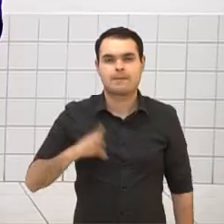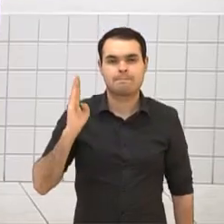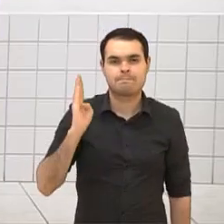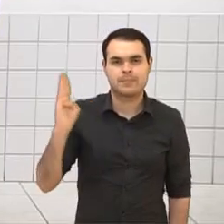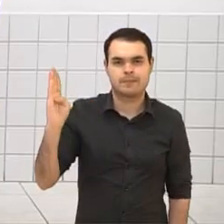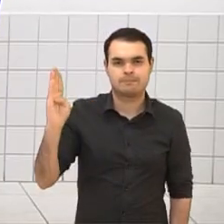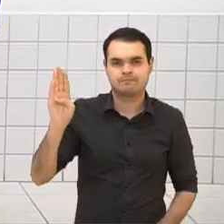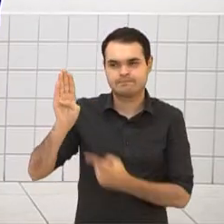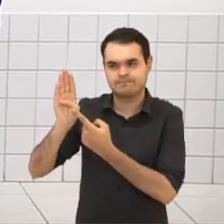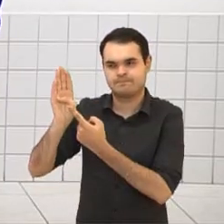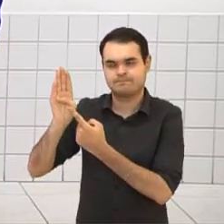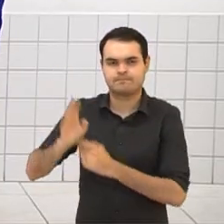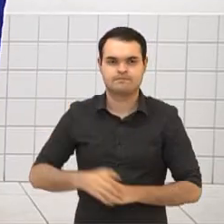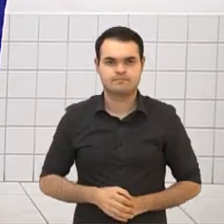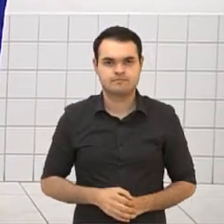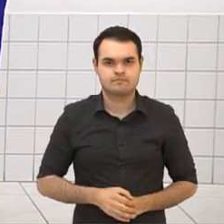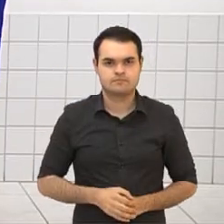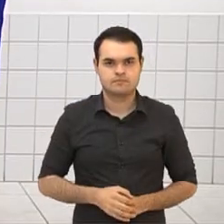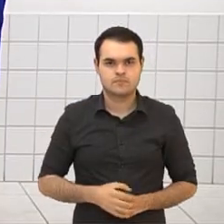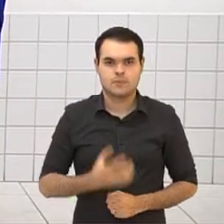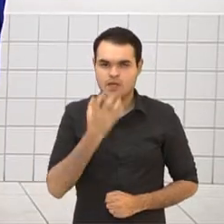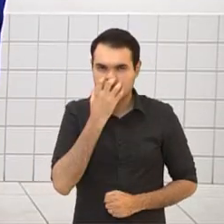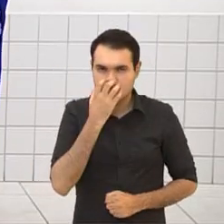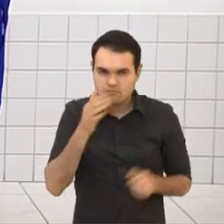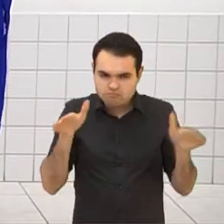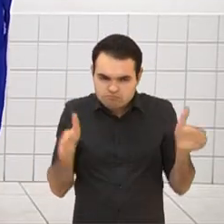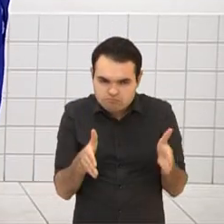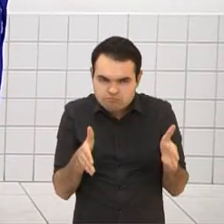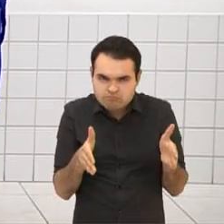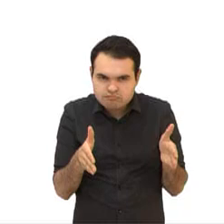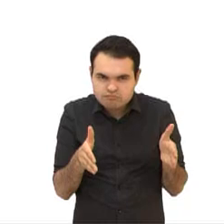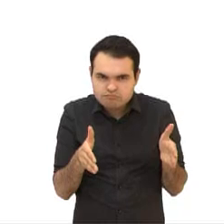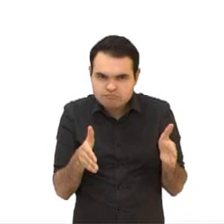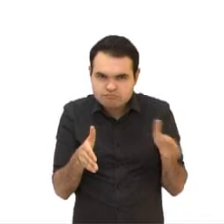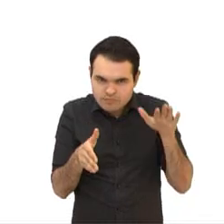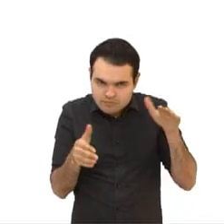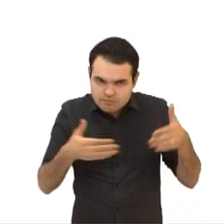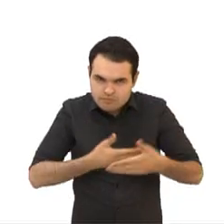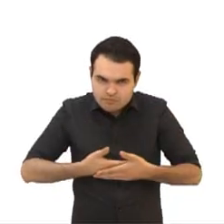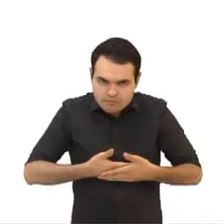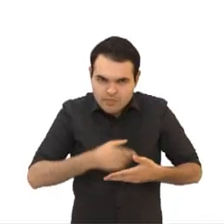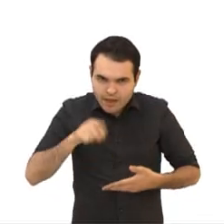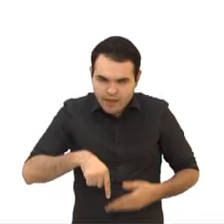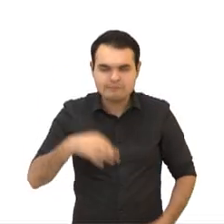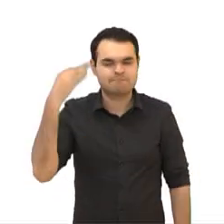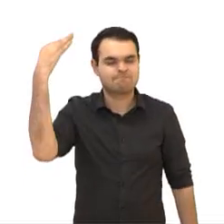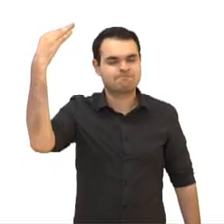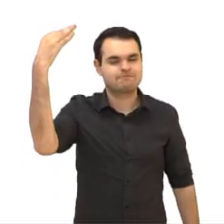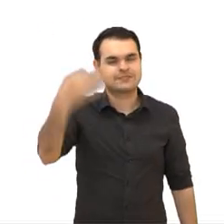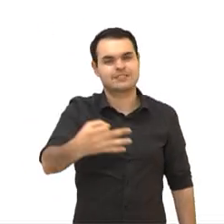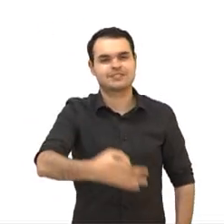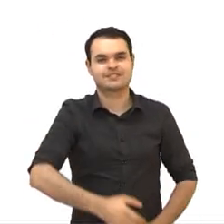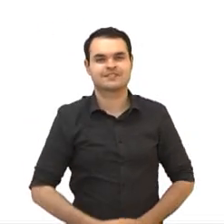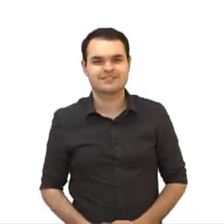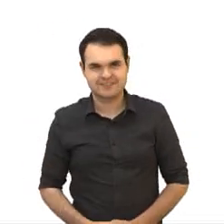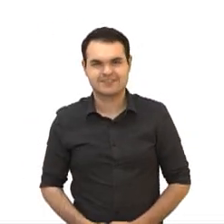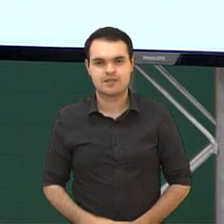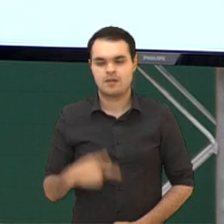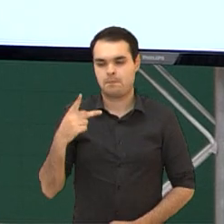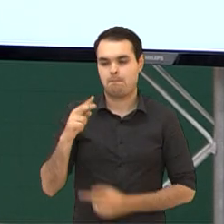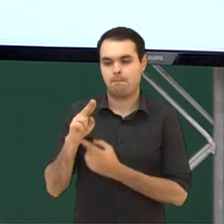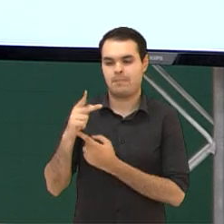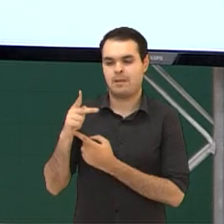B a resposta correta. A dog's baby. A dog's baby. Vamos ver se é isso? Yep. Correto, pessoal. Puppy